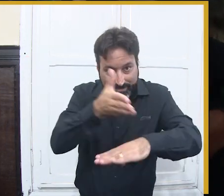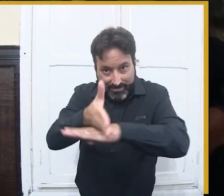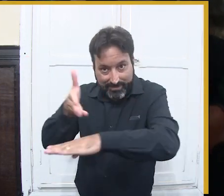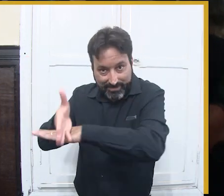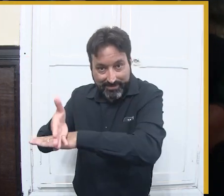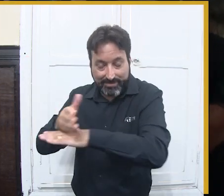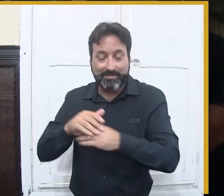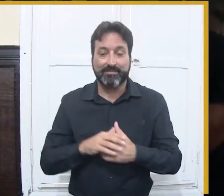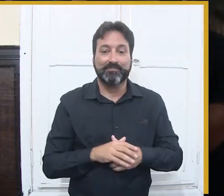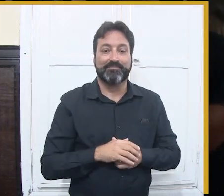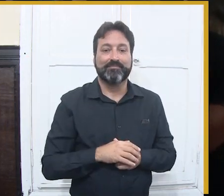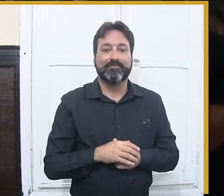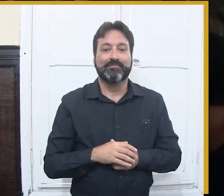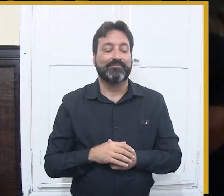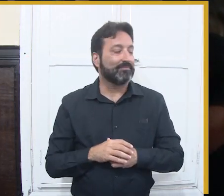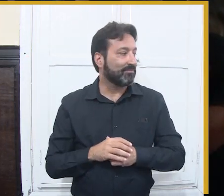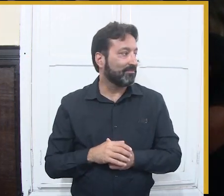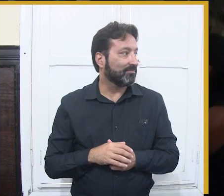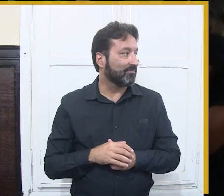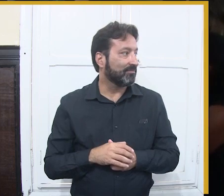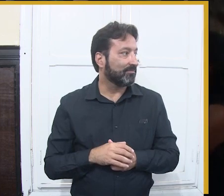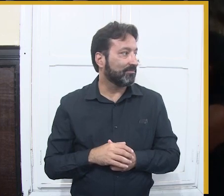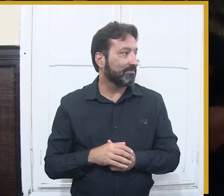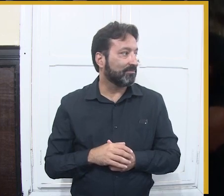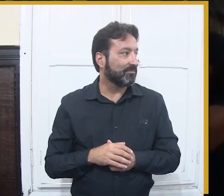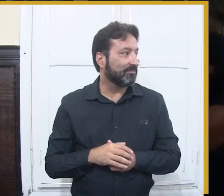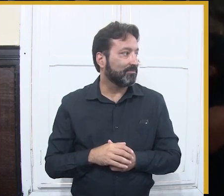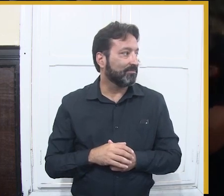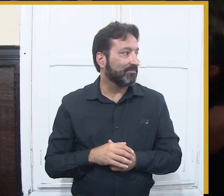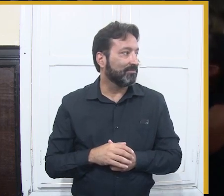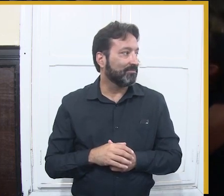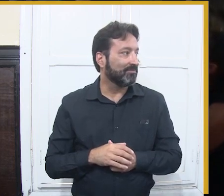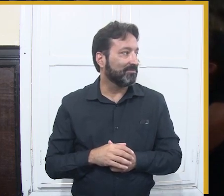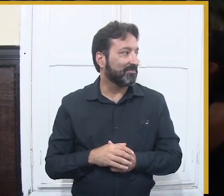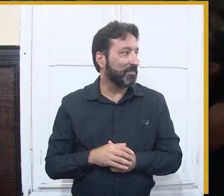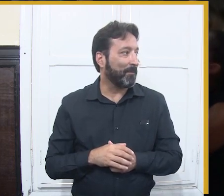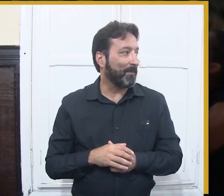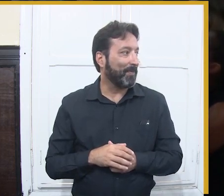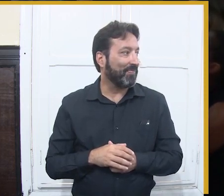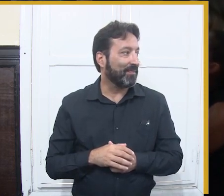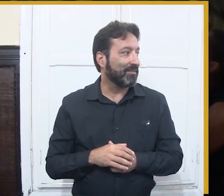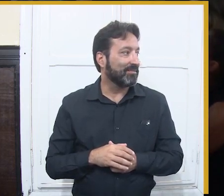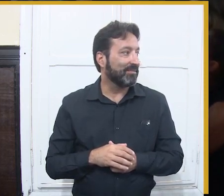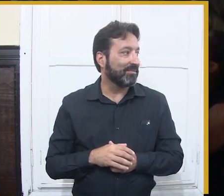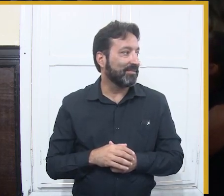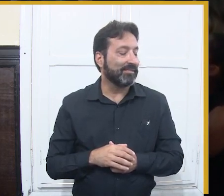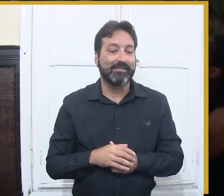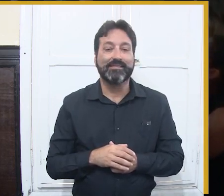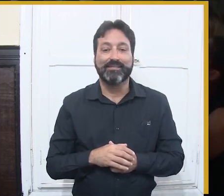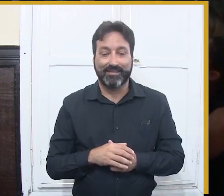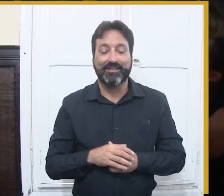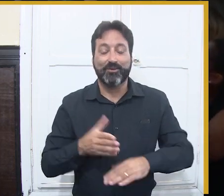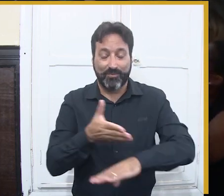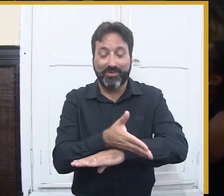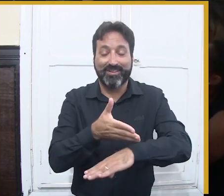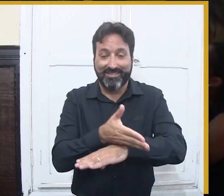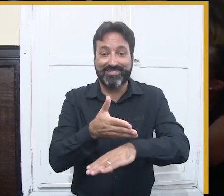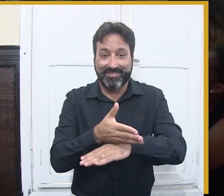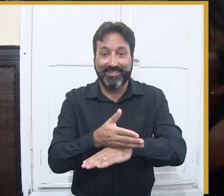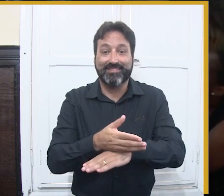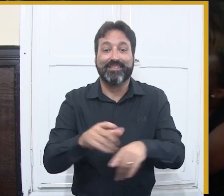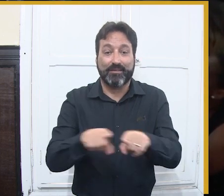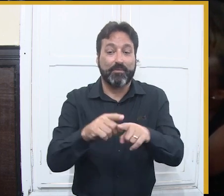Se é a Desembargadora Trindade, não, se é a do que está aqui. Acho que acredito que seja a Desembargadora Trindade. o acesso aqui